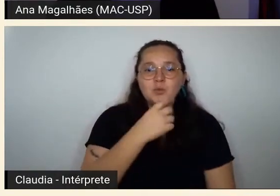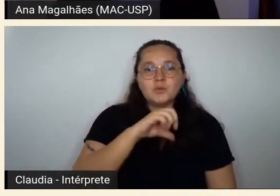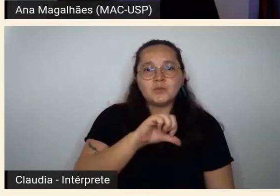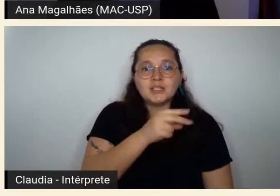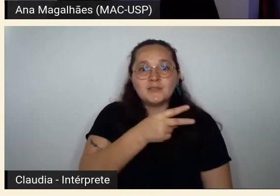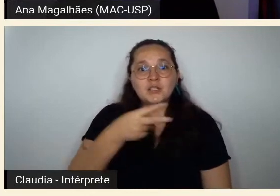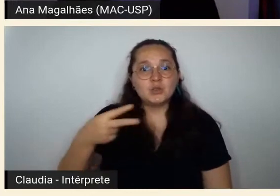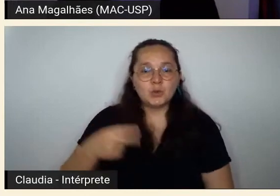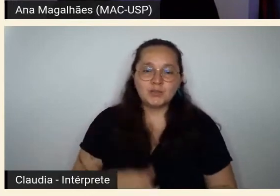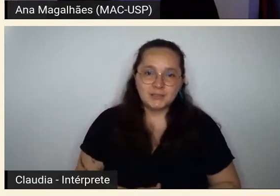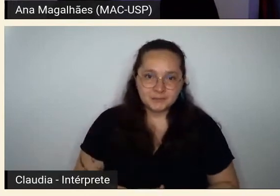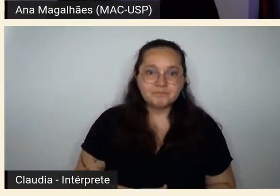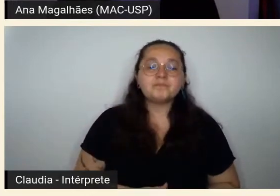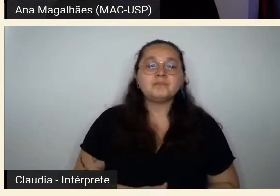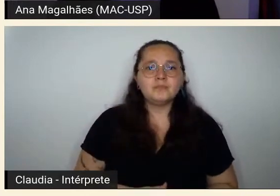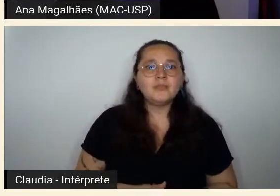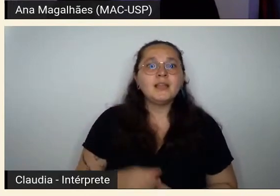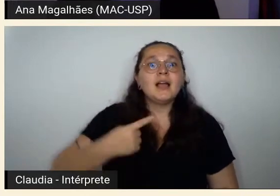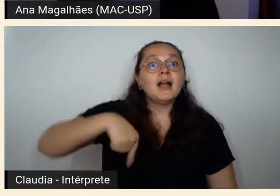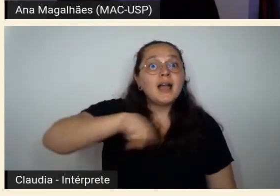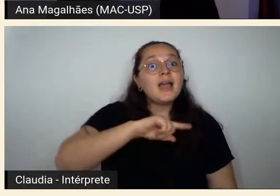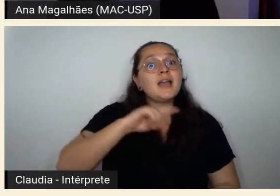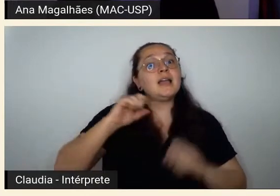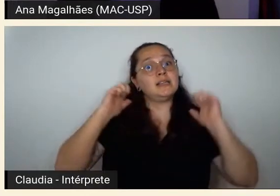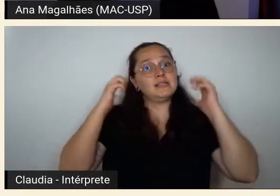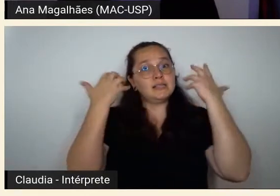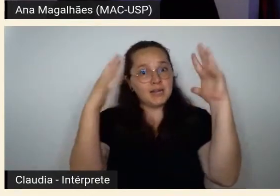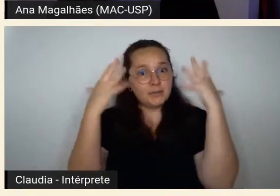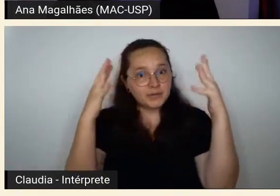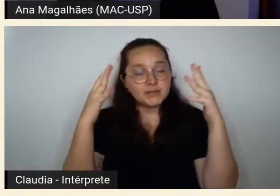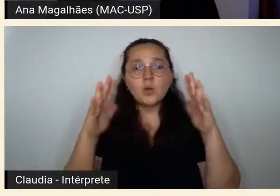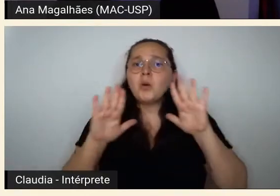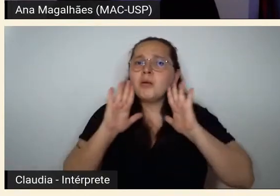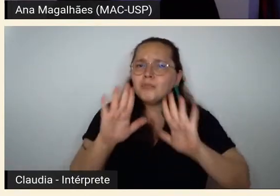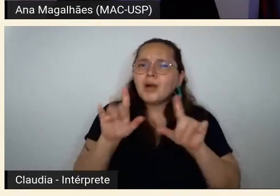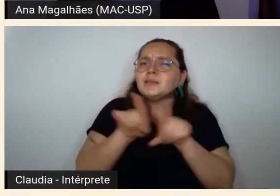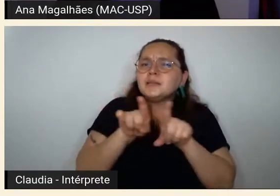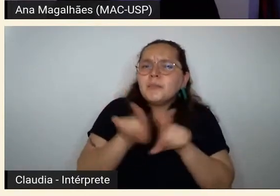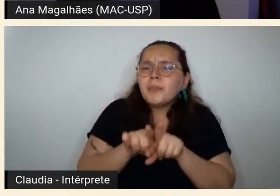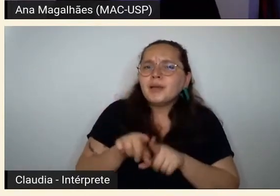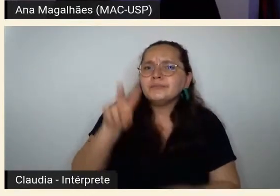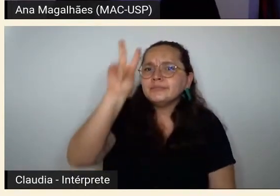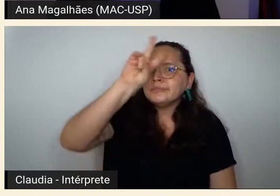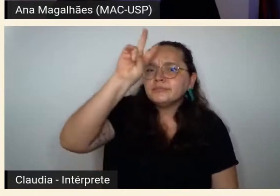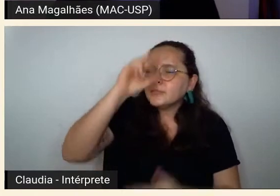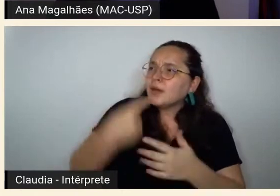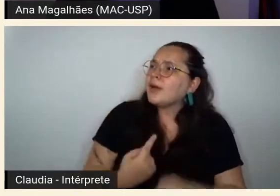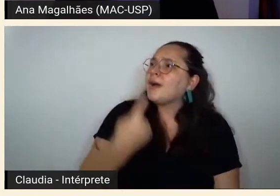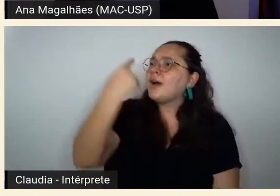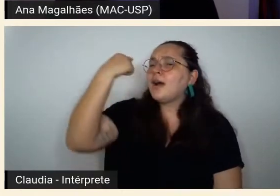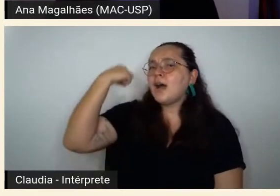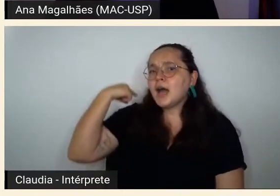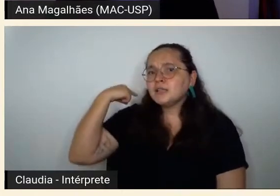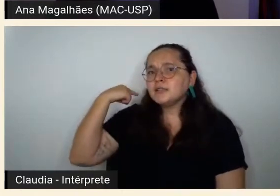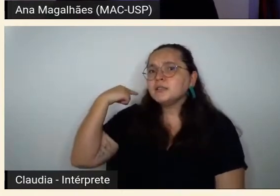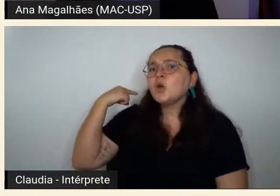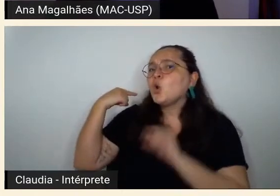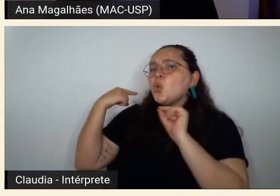efeméride, mas sim uma revisita a partir de um ponto de vista dos dias de hoje.